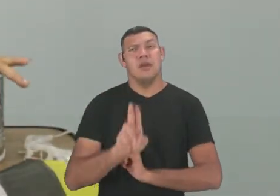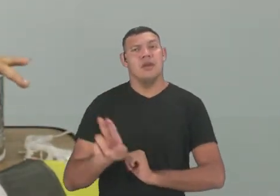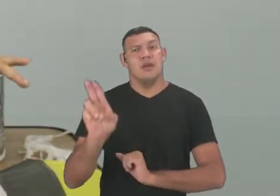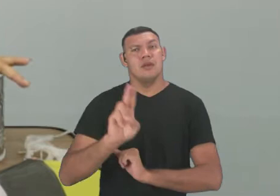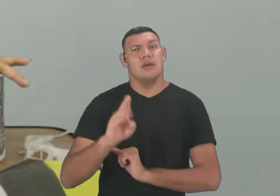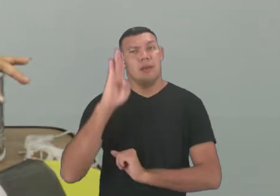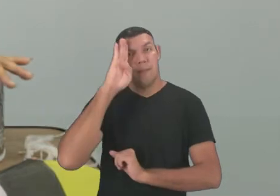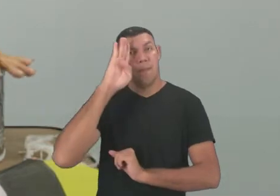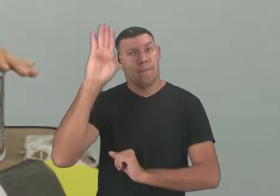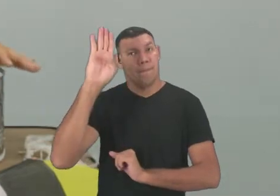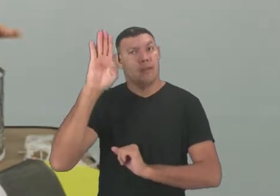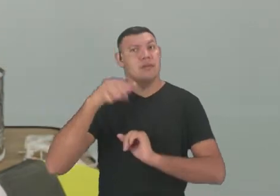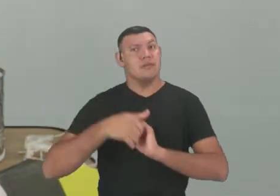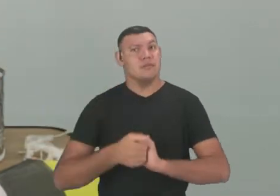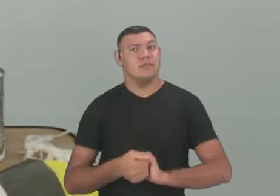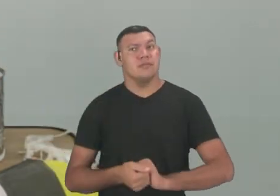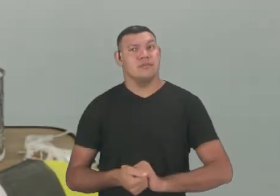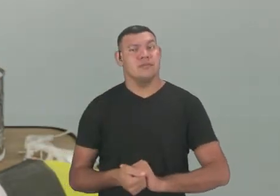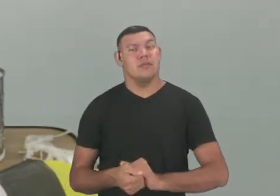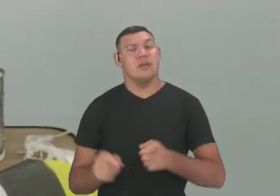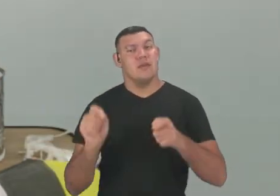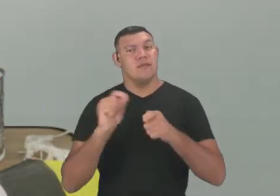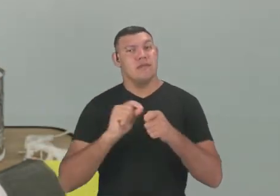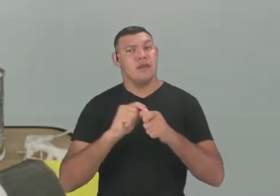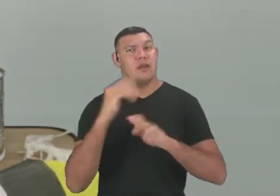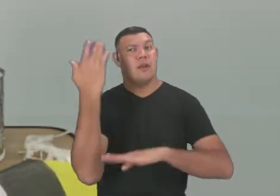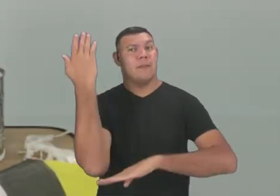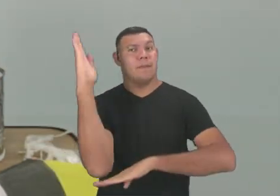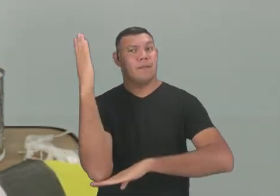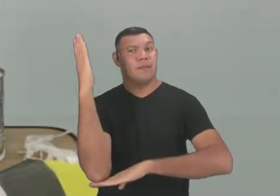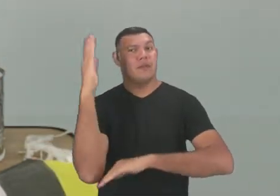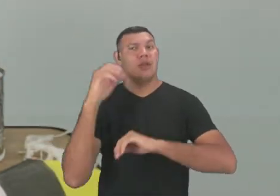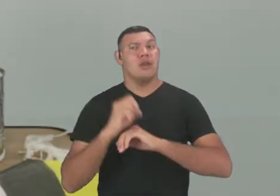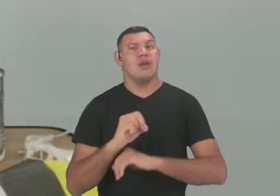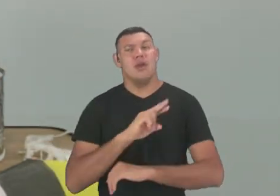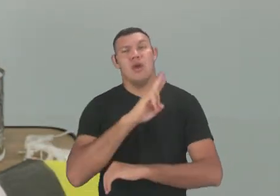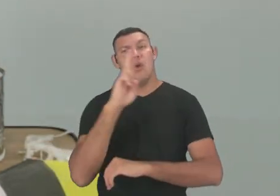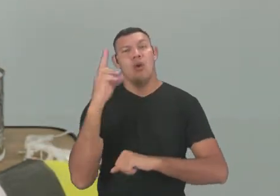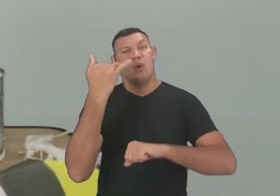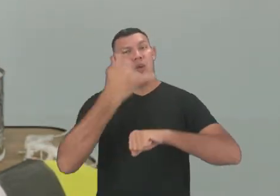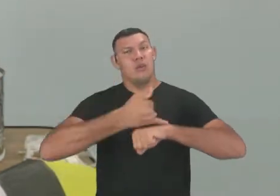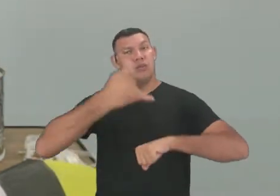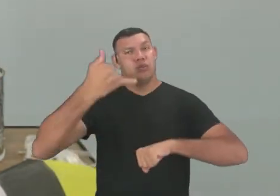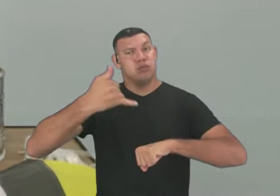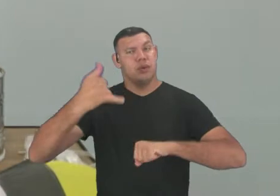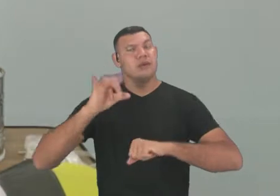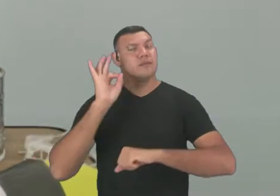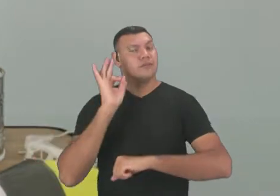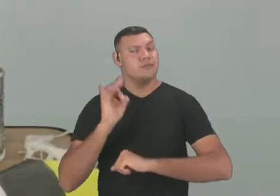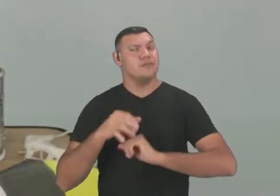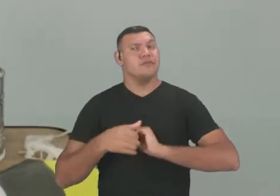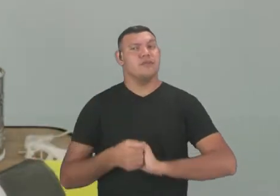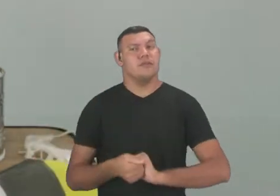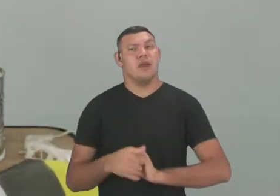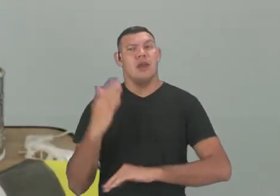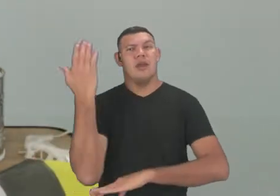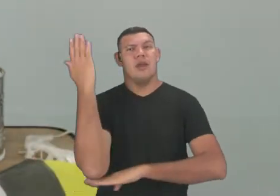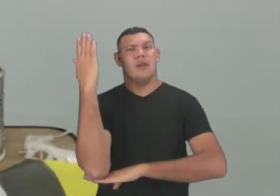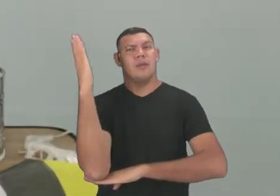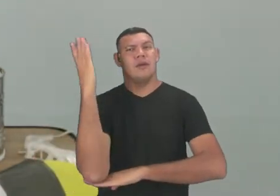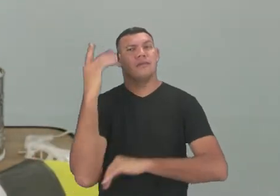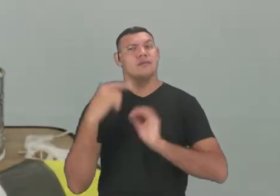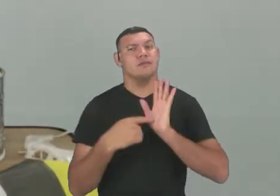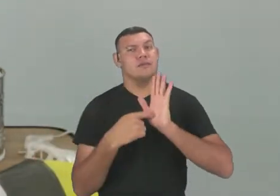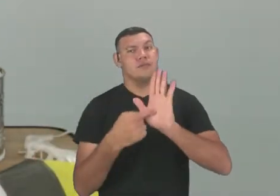principalmente feitos em madeira ou feitos em metal, certo? E em madeira eu trouxe